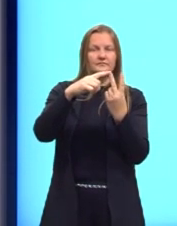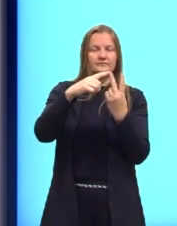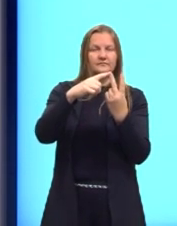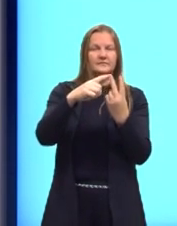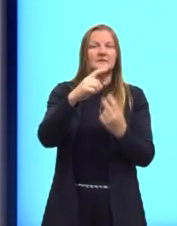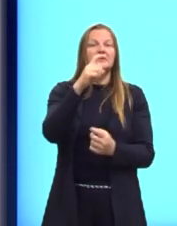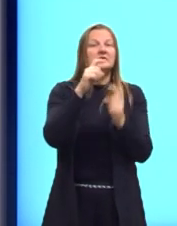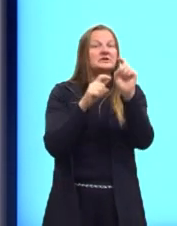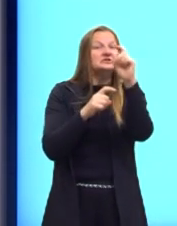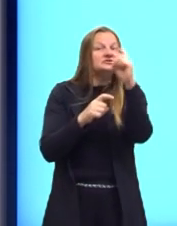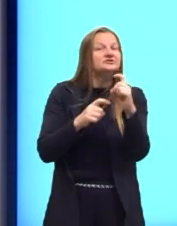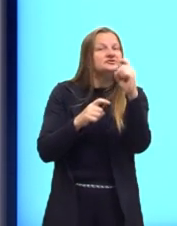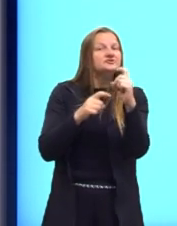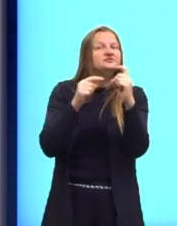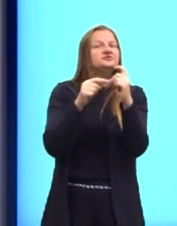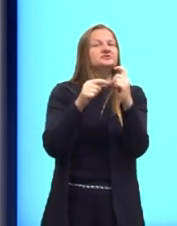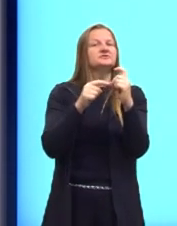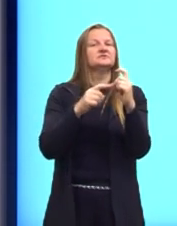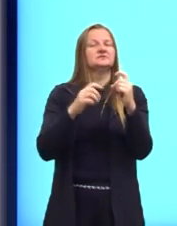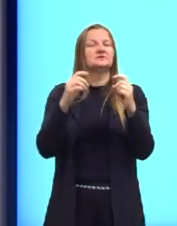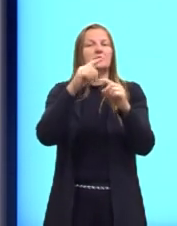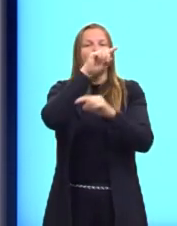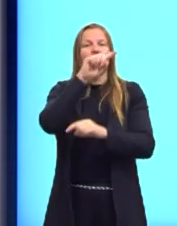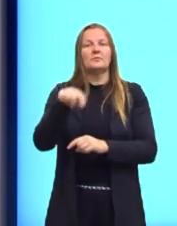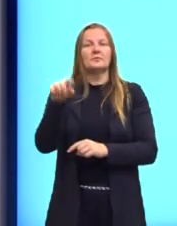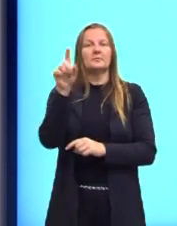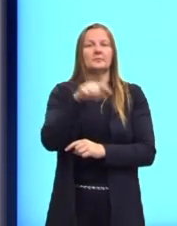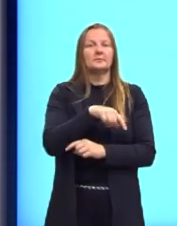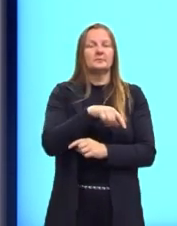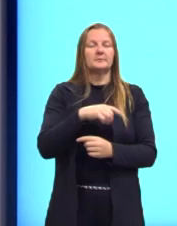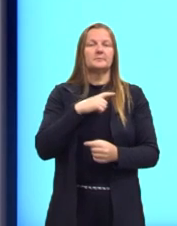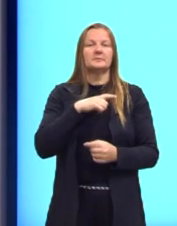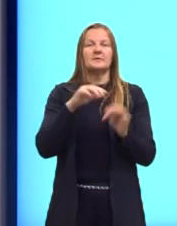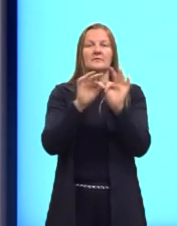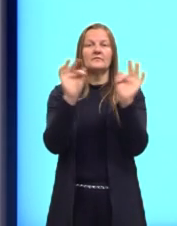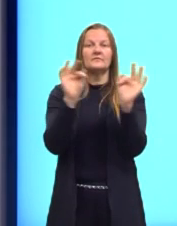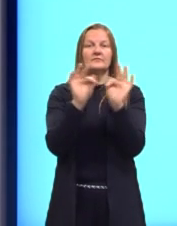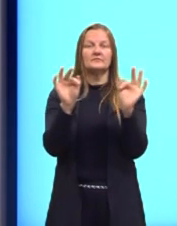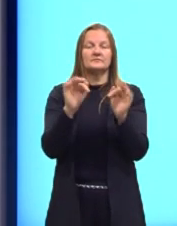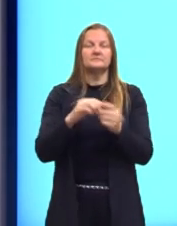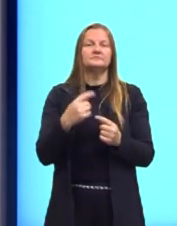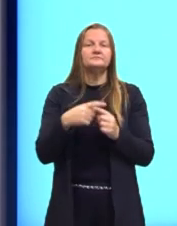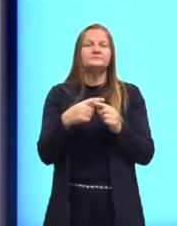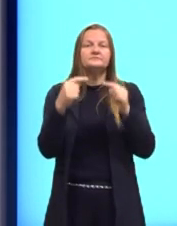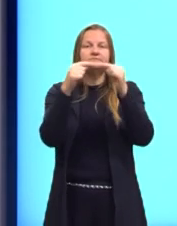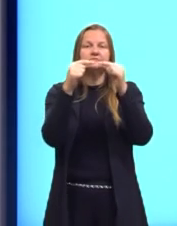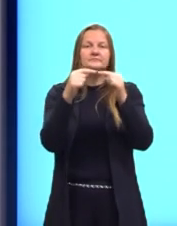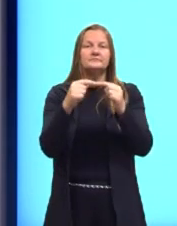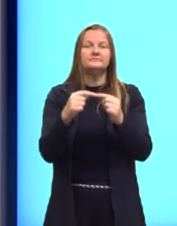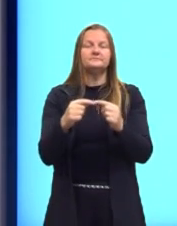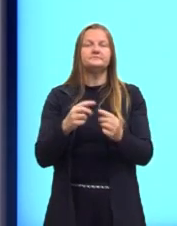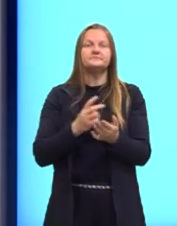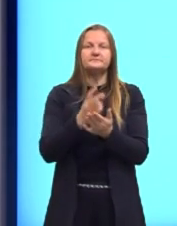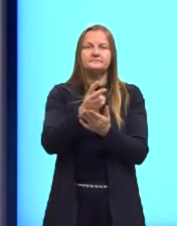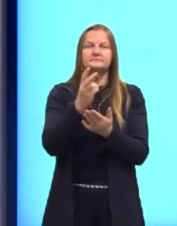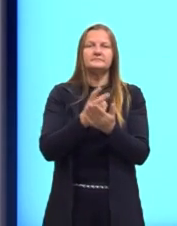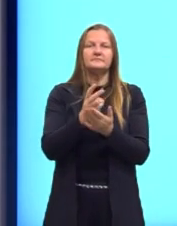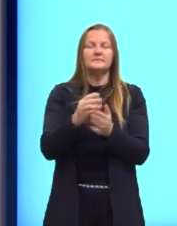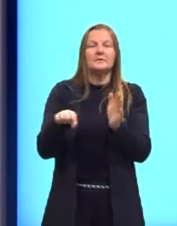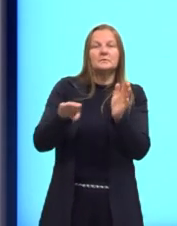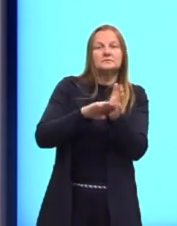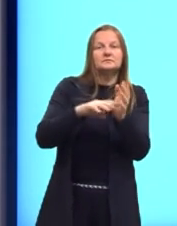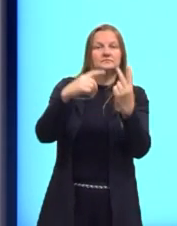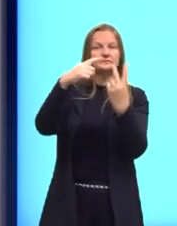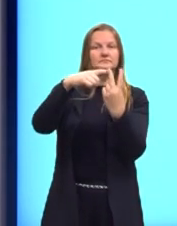faz com que essa função se anule. Para a função afim, nós teremos, então, sempre, né? Para chegar na